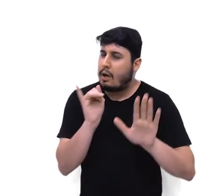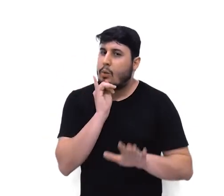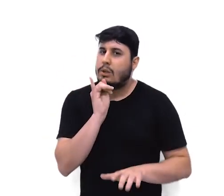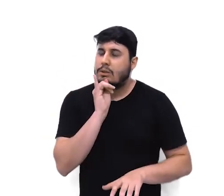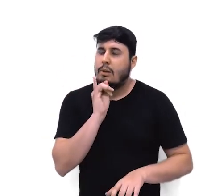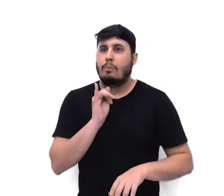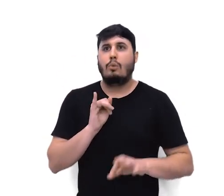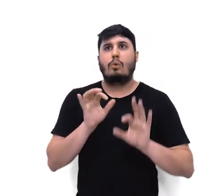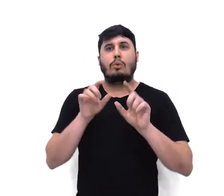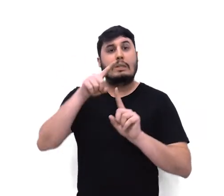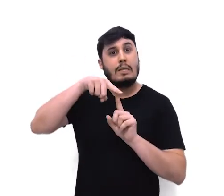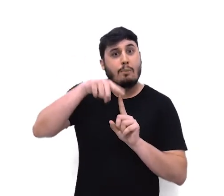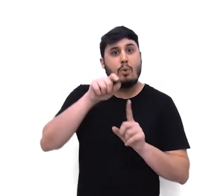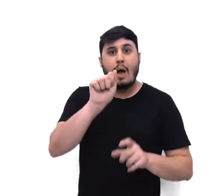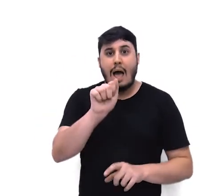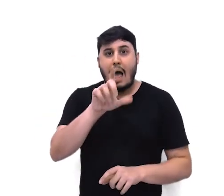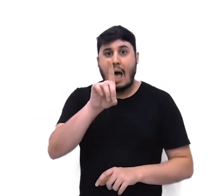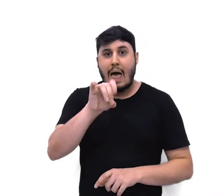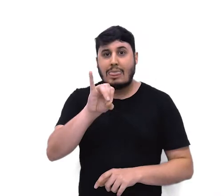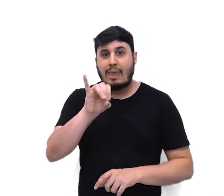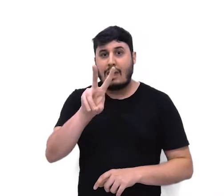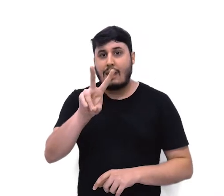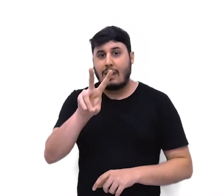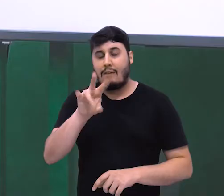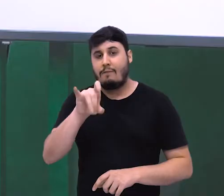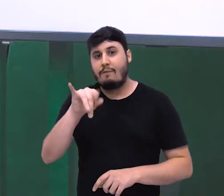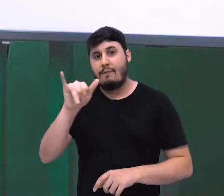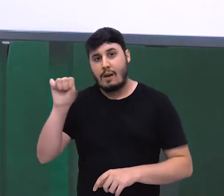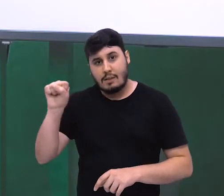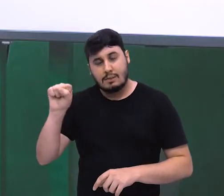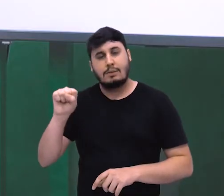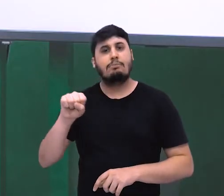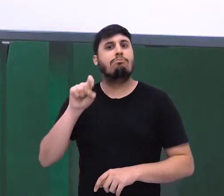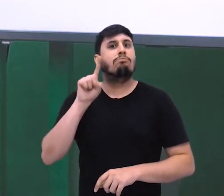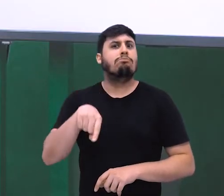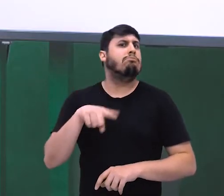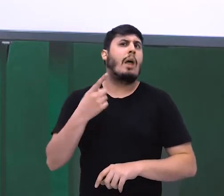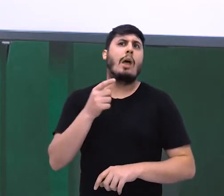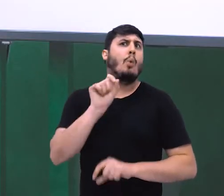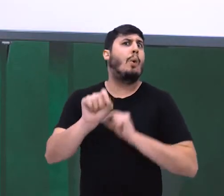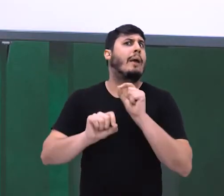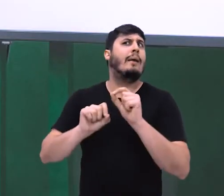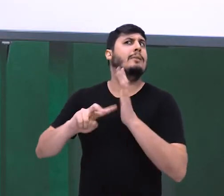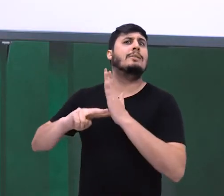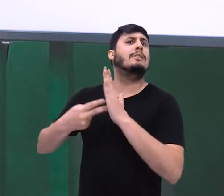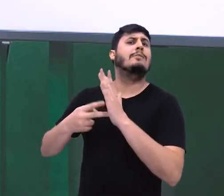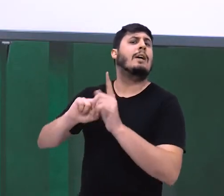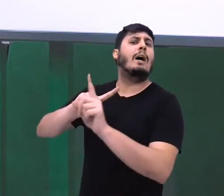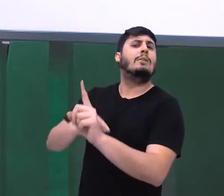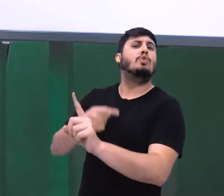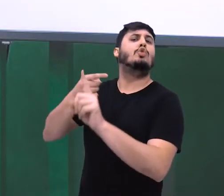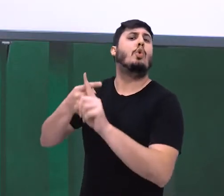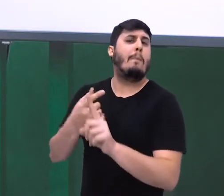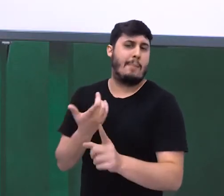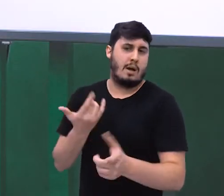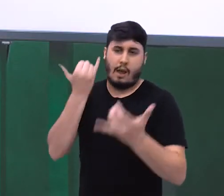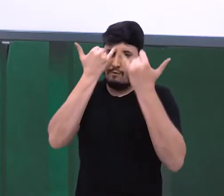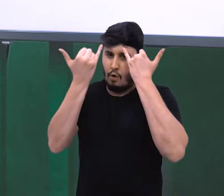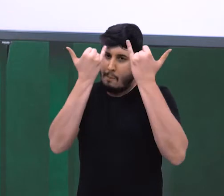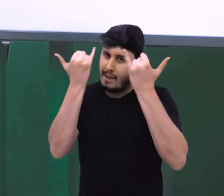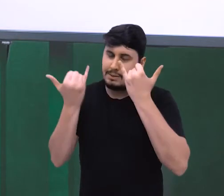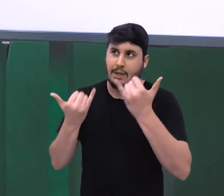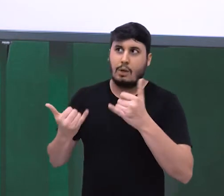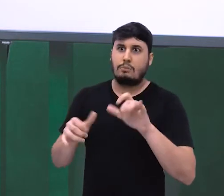aditivas, como o nome já diz, elas expressam a ideia de soma, de simples acréscimo de informação. Eu tenho aqui